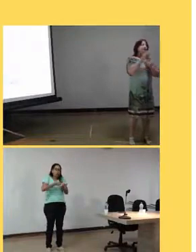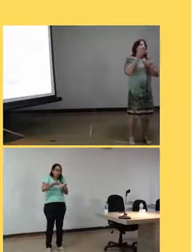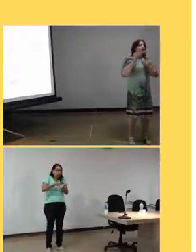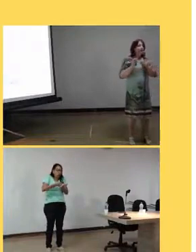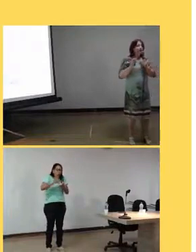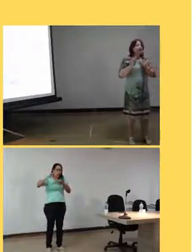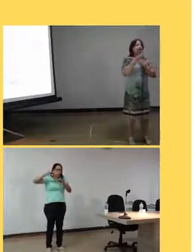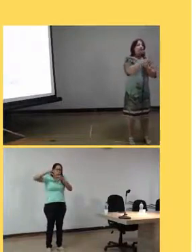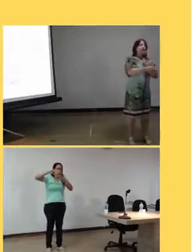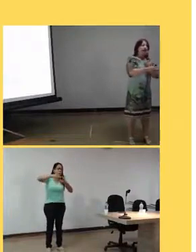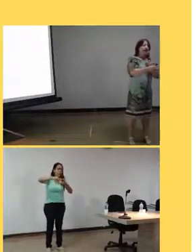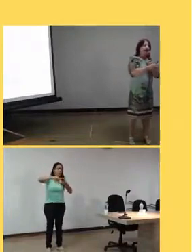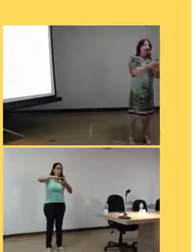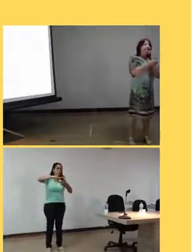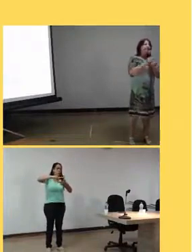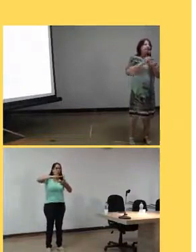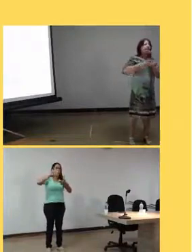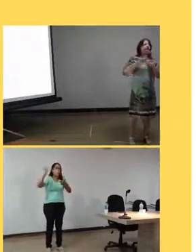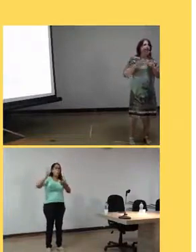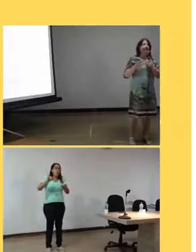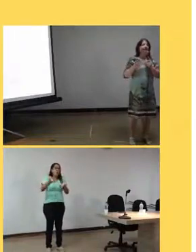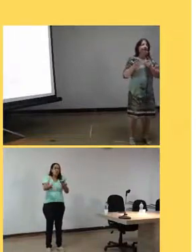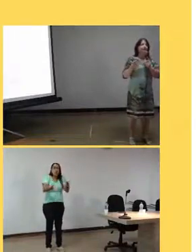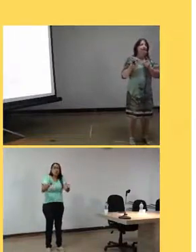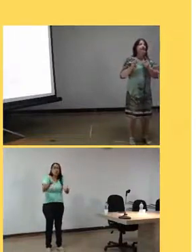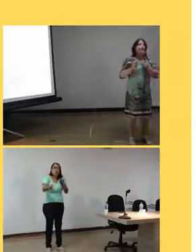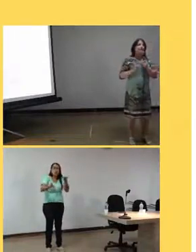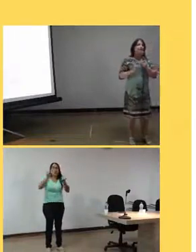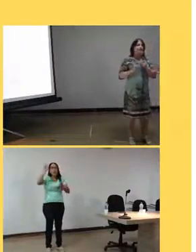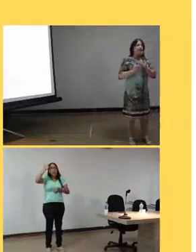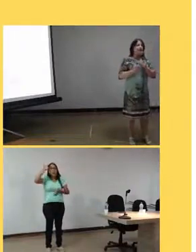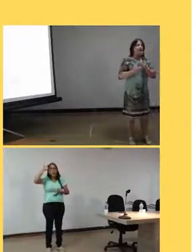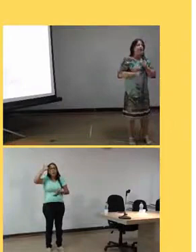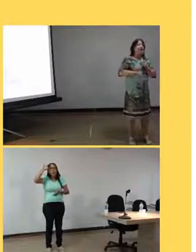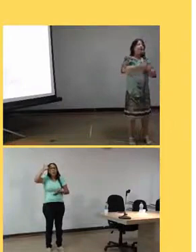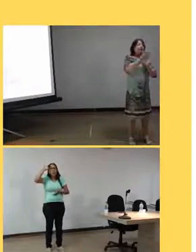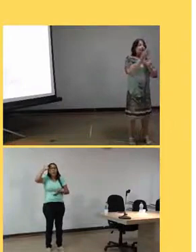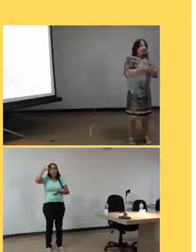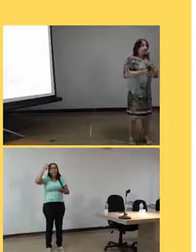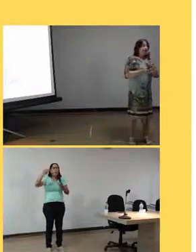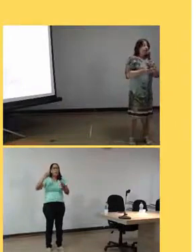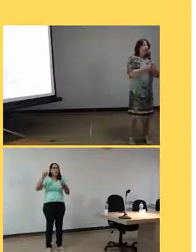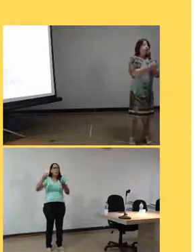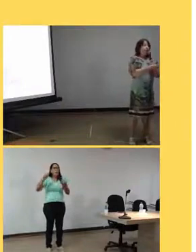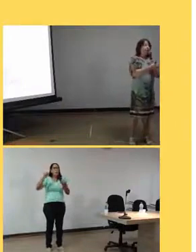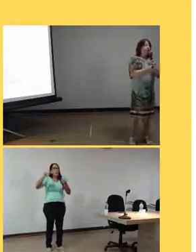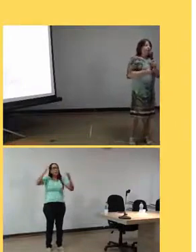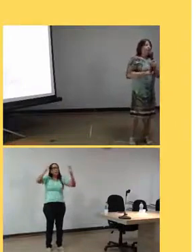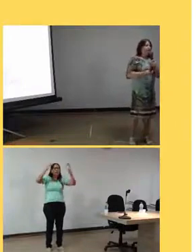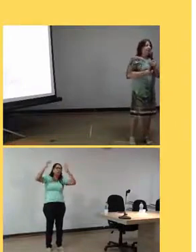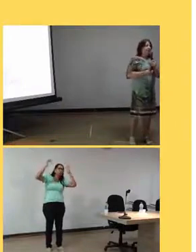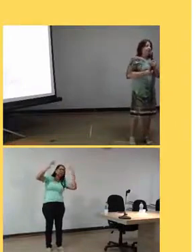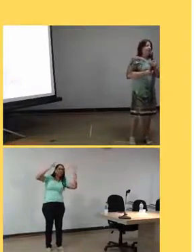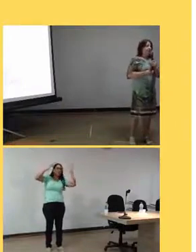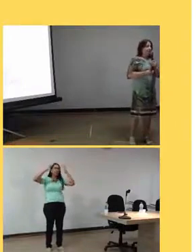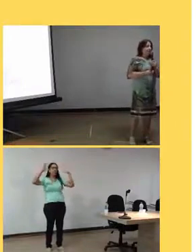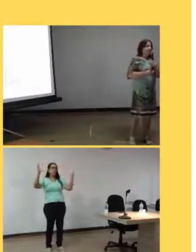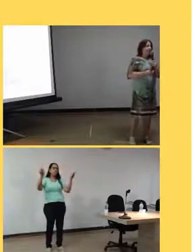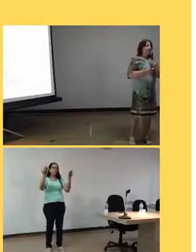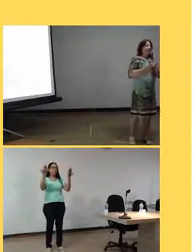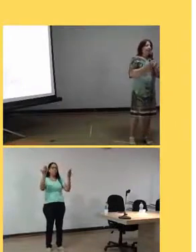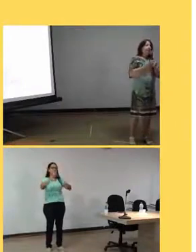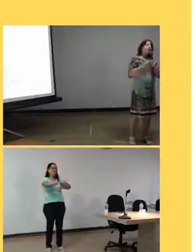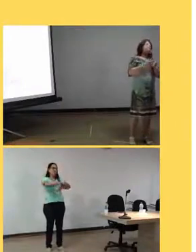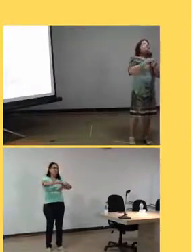de fazer a pessoa pensar em não ter mais esse estereótipo e essa dicotomia entre arte e ciência.